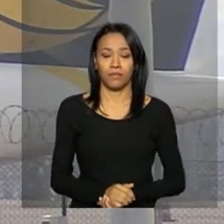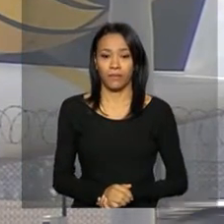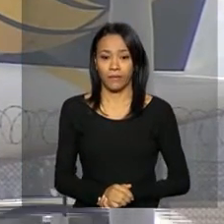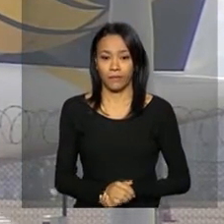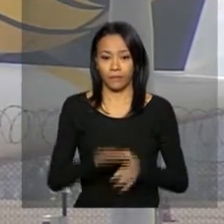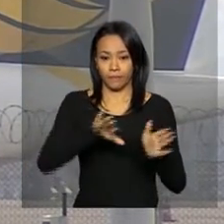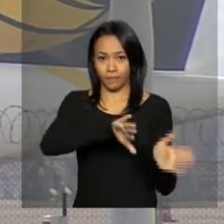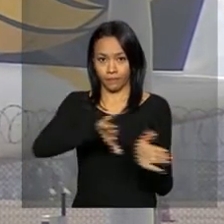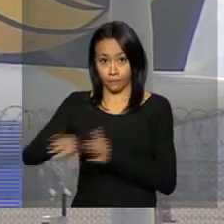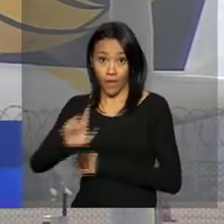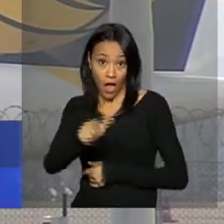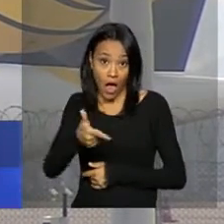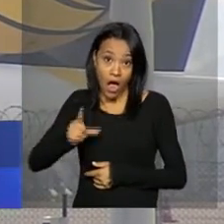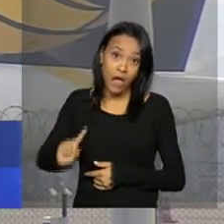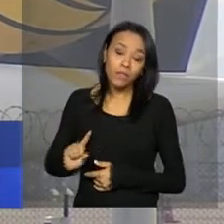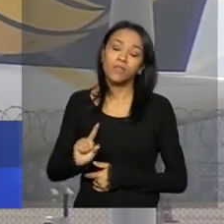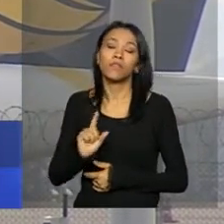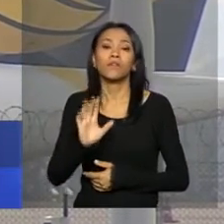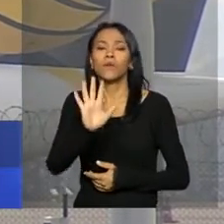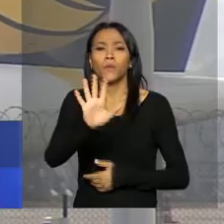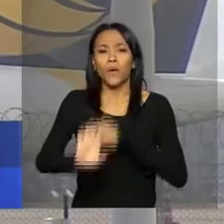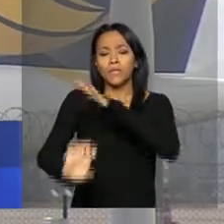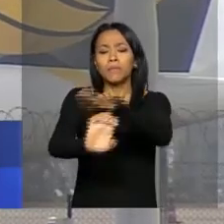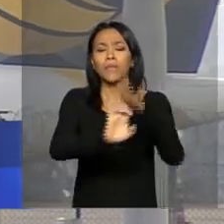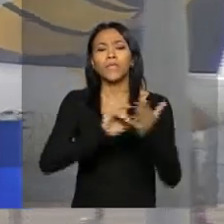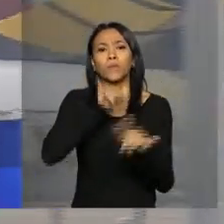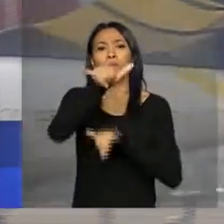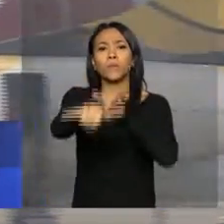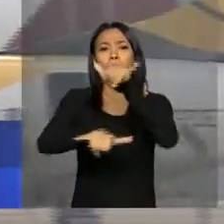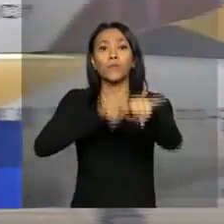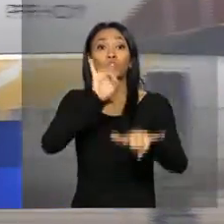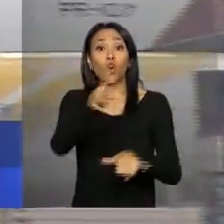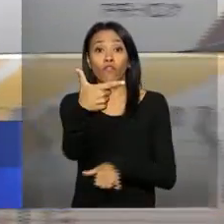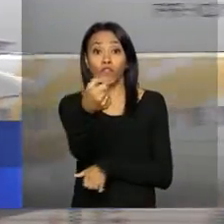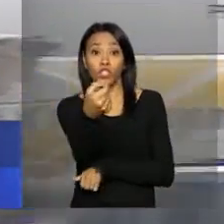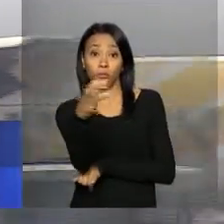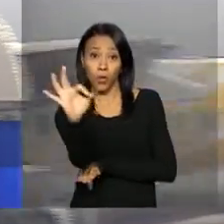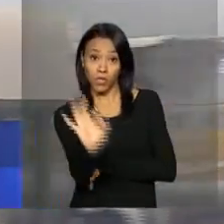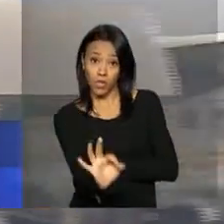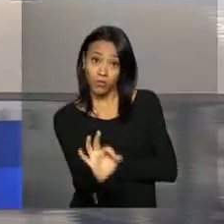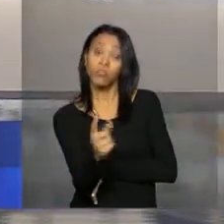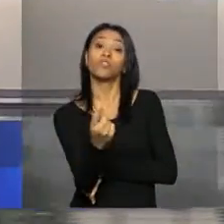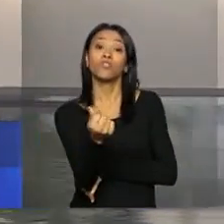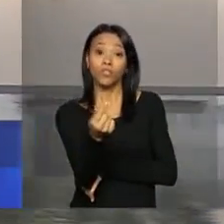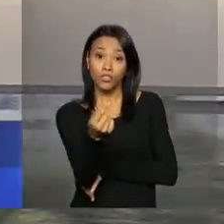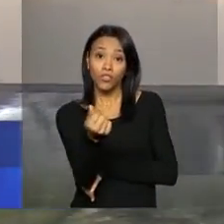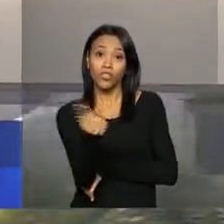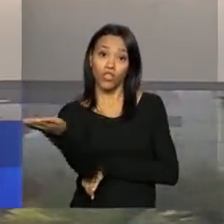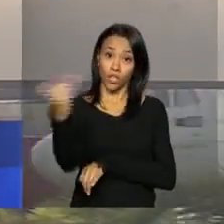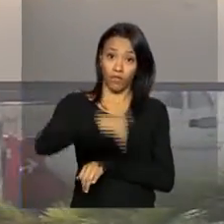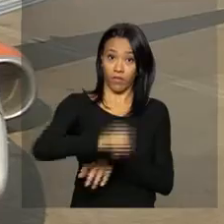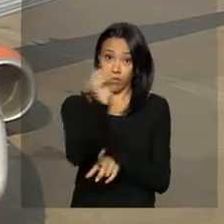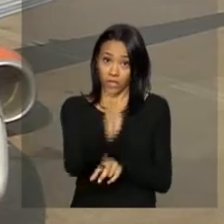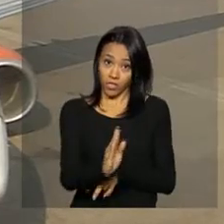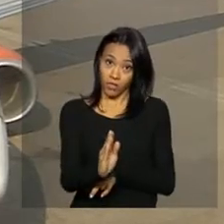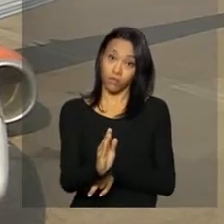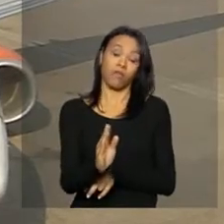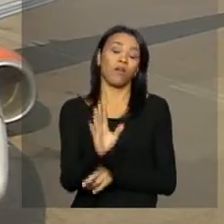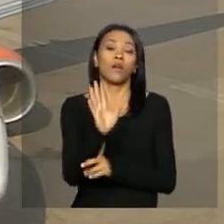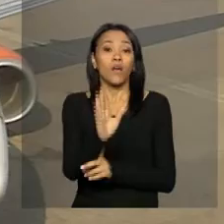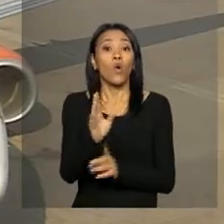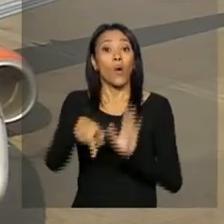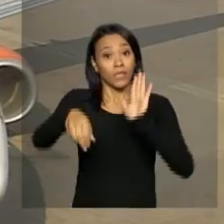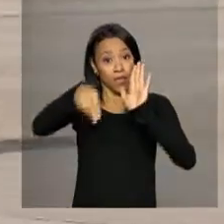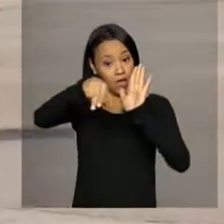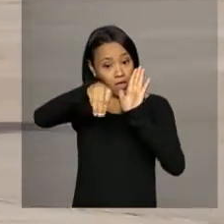Antes, as empresas aéreas brasileiras só podiam ter no máximo 20% de participação de capital estrangeiro. Com a